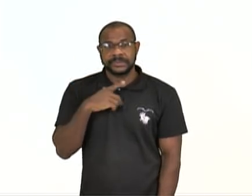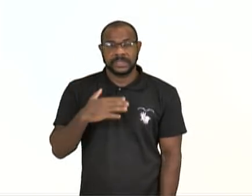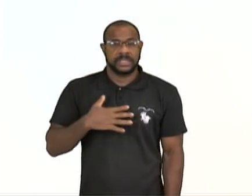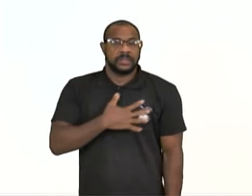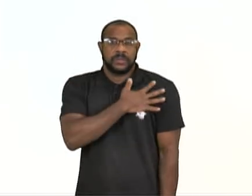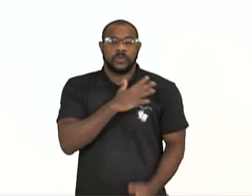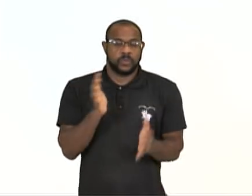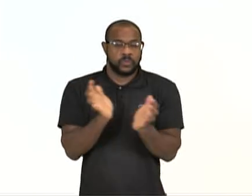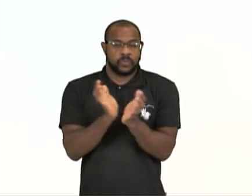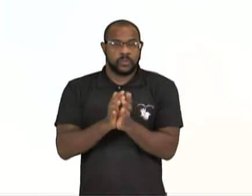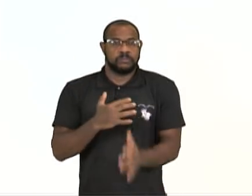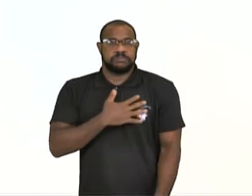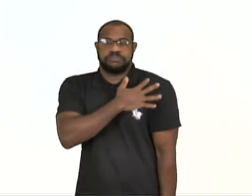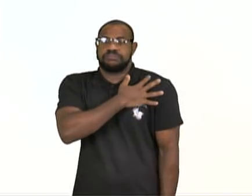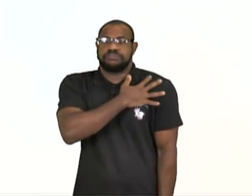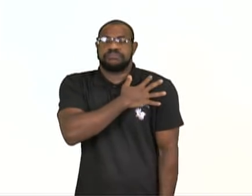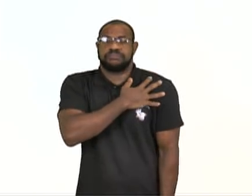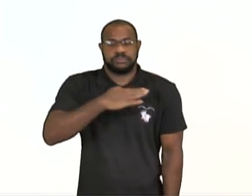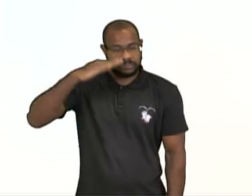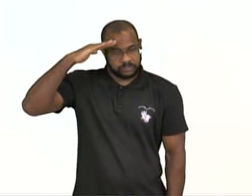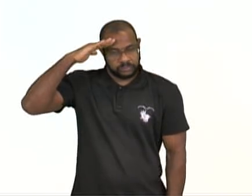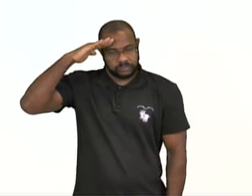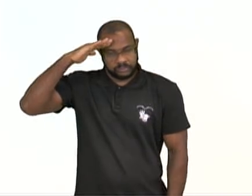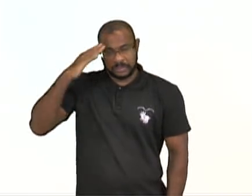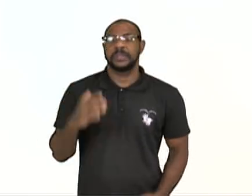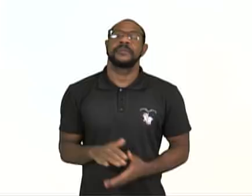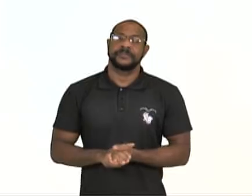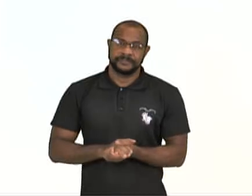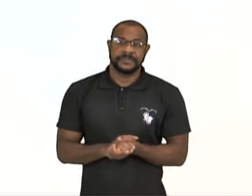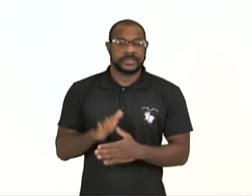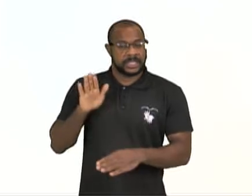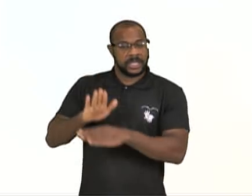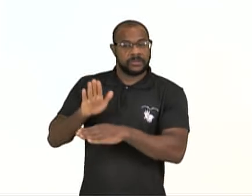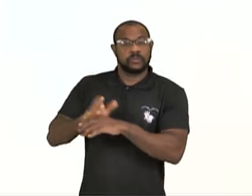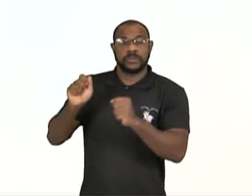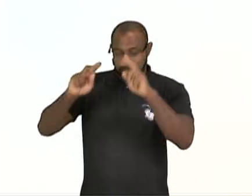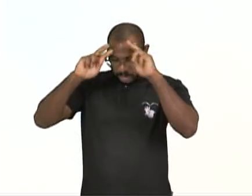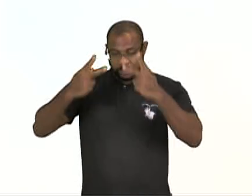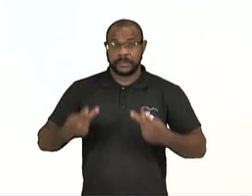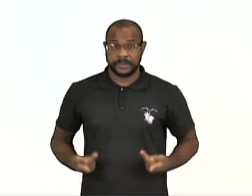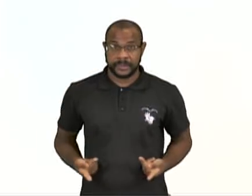tá? Que lutam em favor e benefício da humanidade, tá?